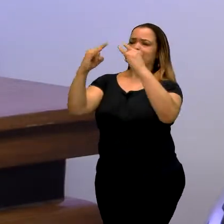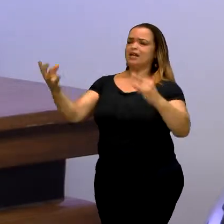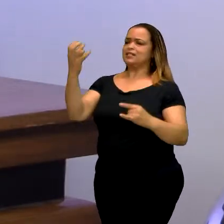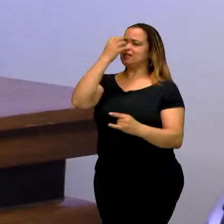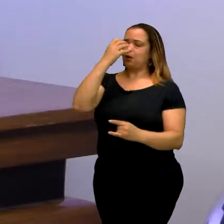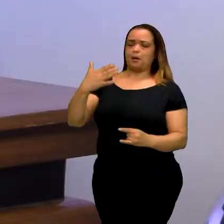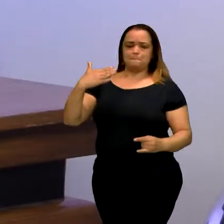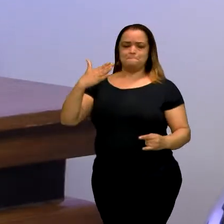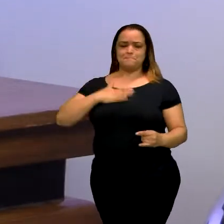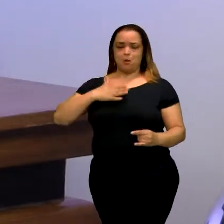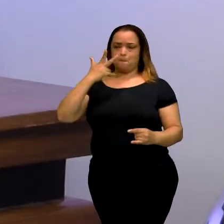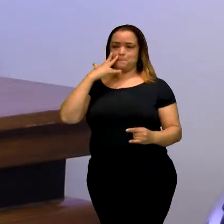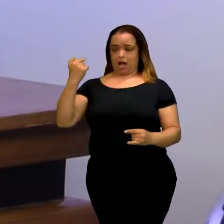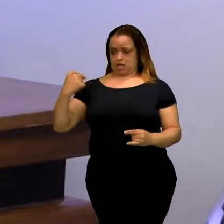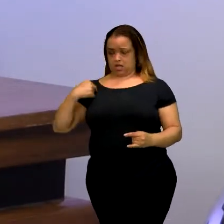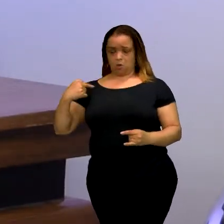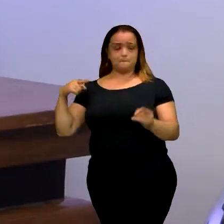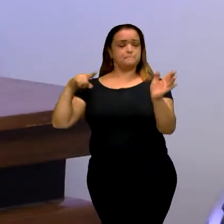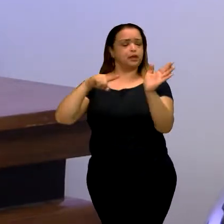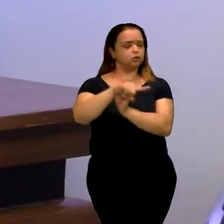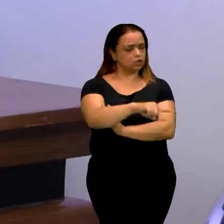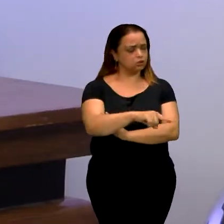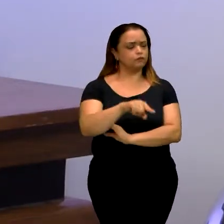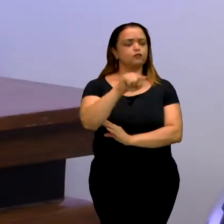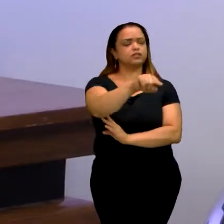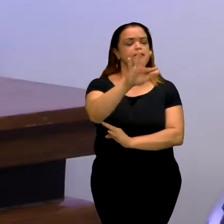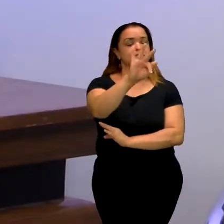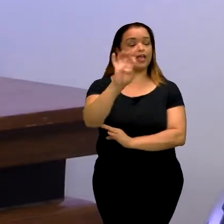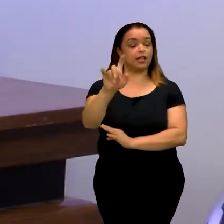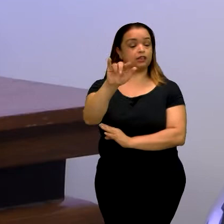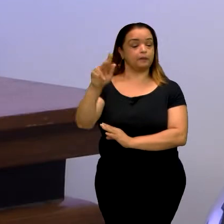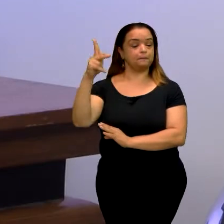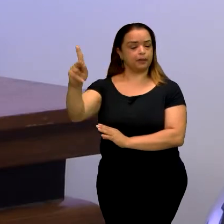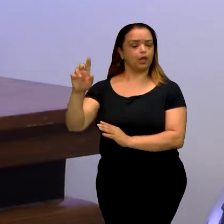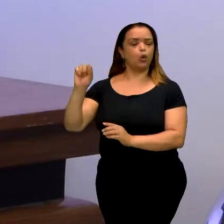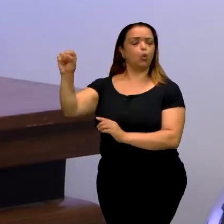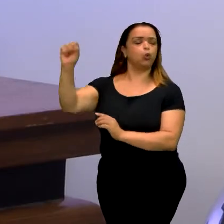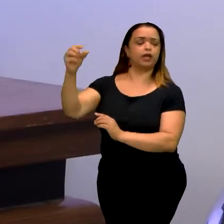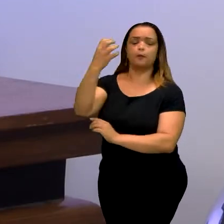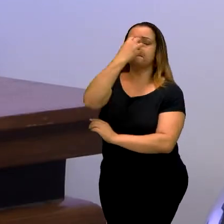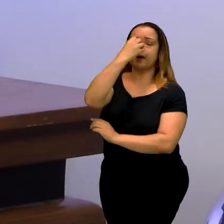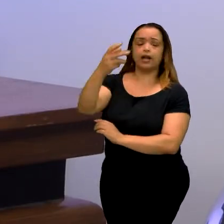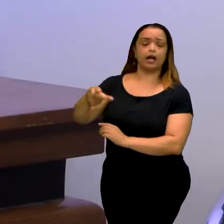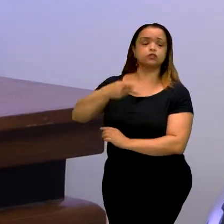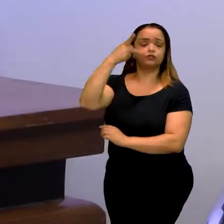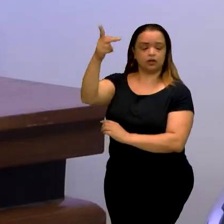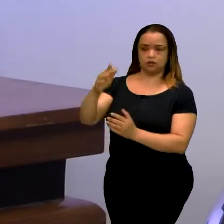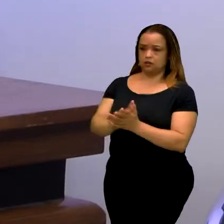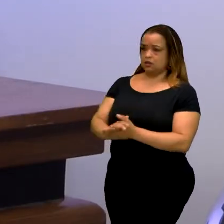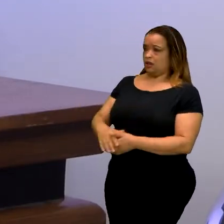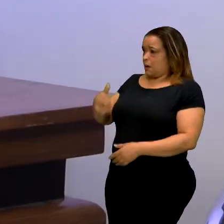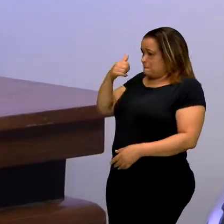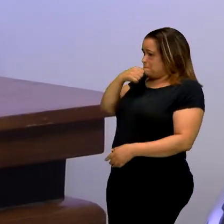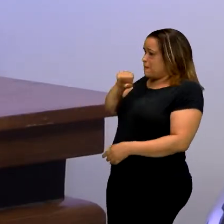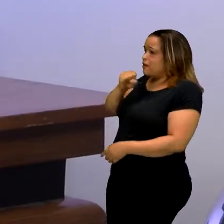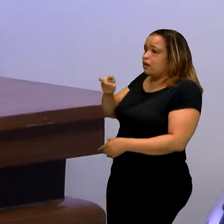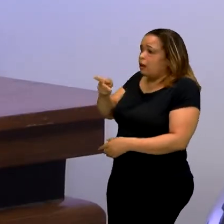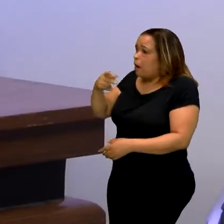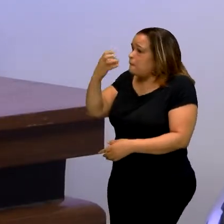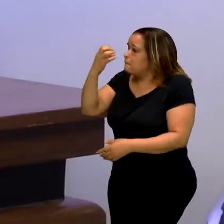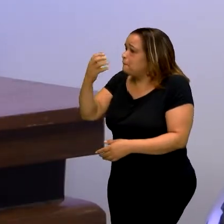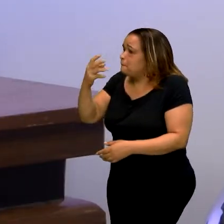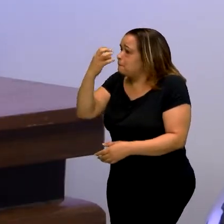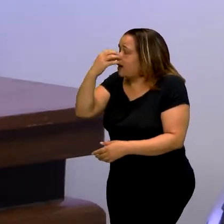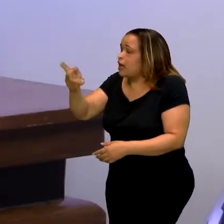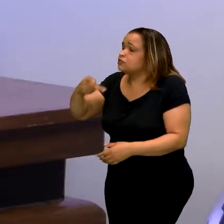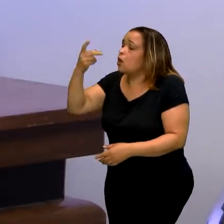perguntamos para o meu filho, Felipe, o que o Paniasso falou? Ele falou, Mãe, simplesmente, boa tarde. Eu falei assim,